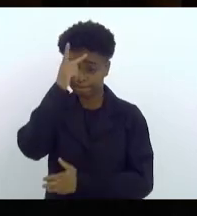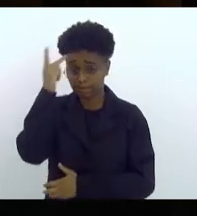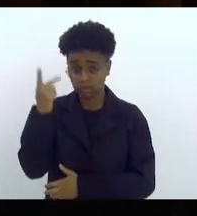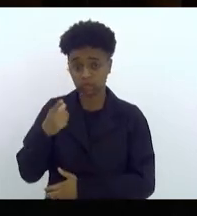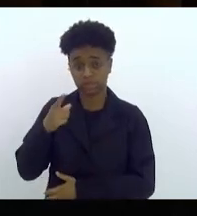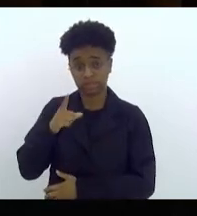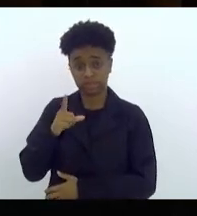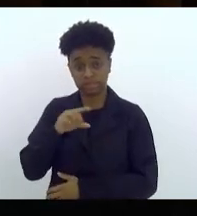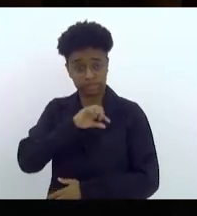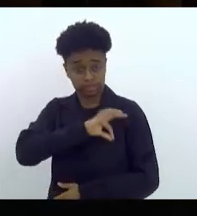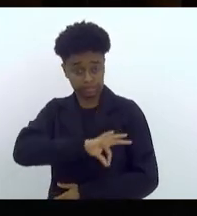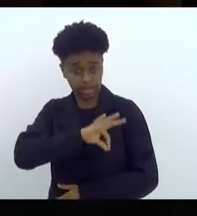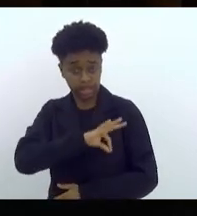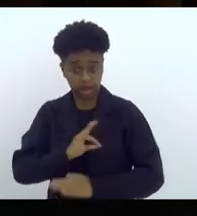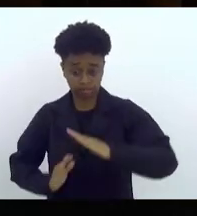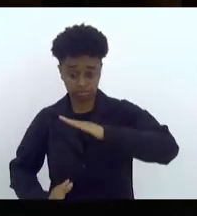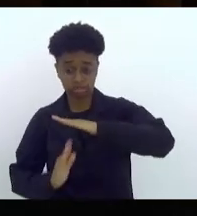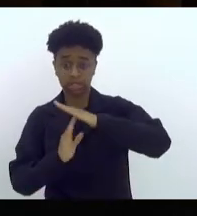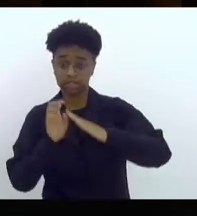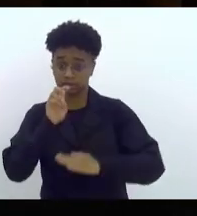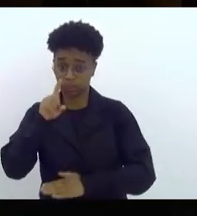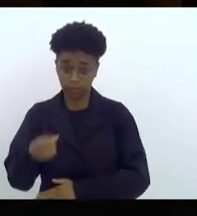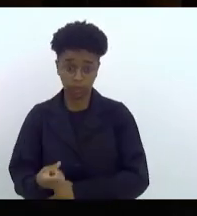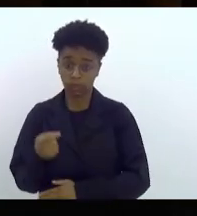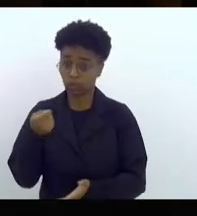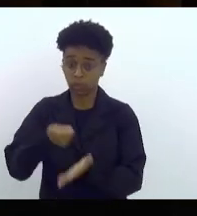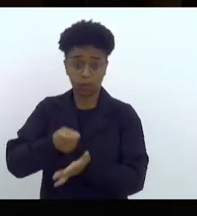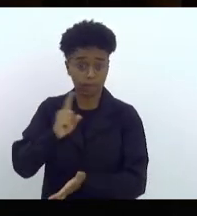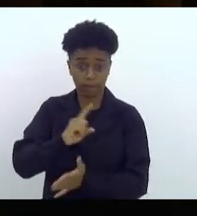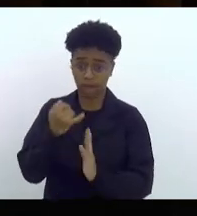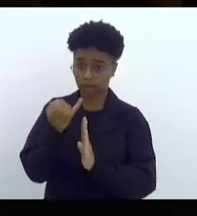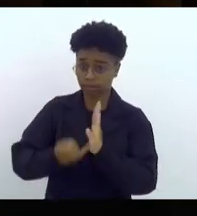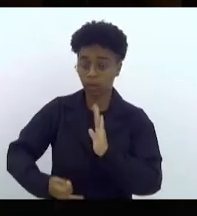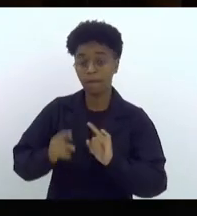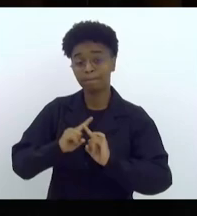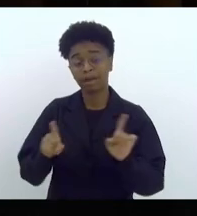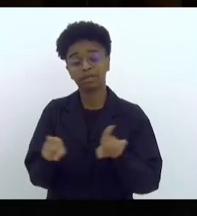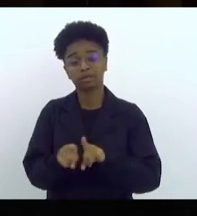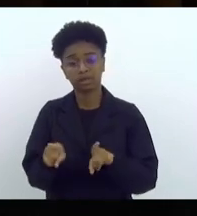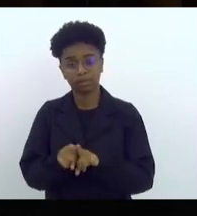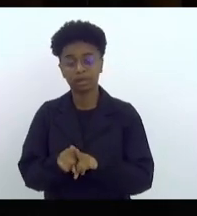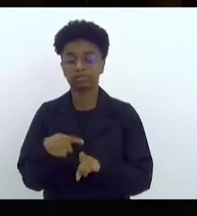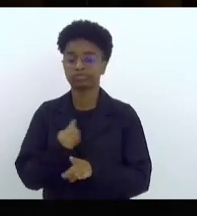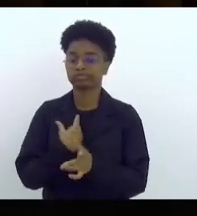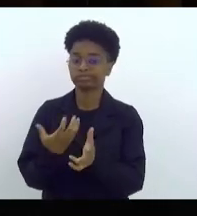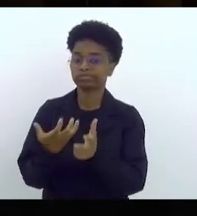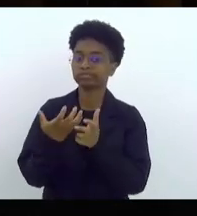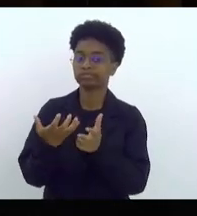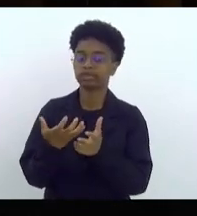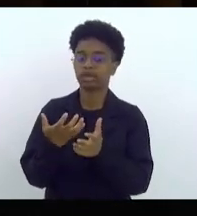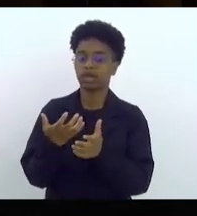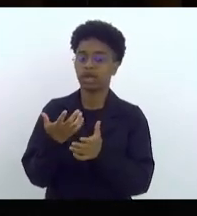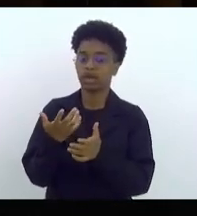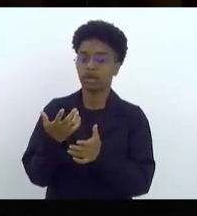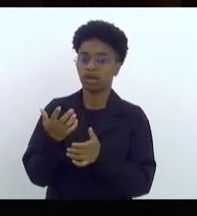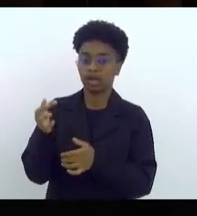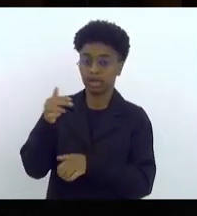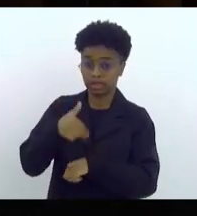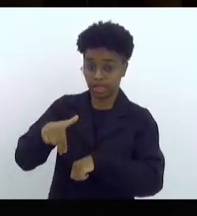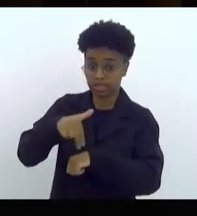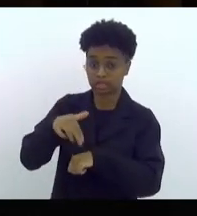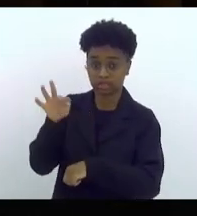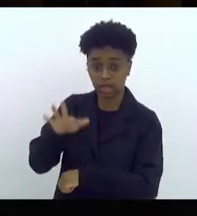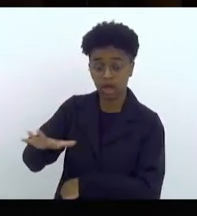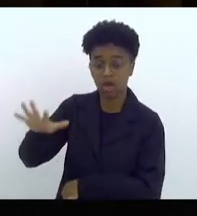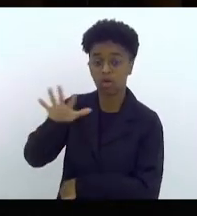reais não pague salário mínimo, mas também queremos que o Estado, que a União possa